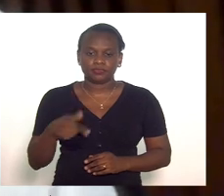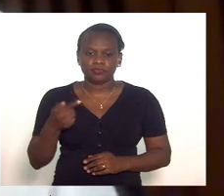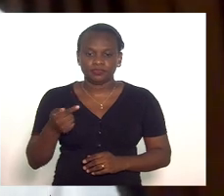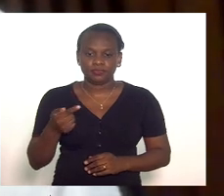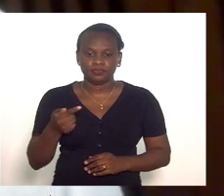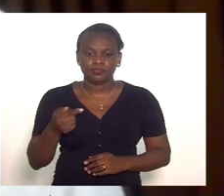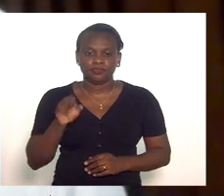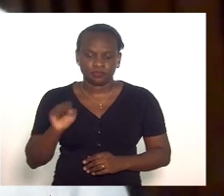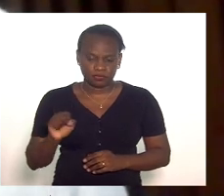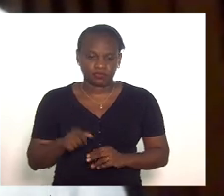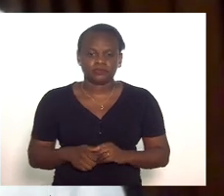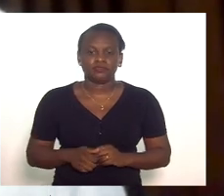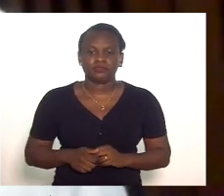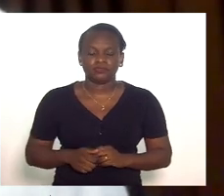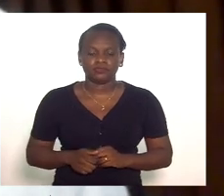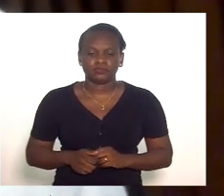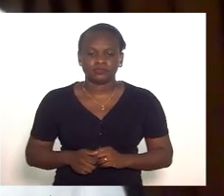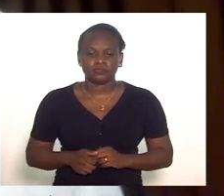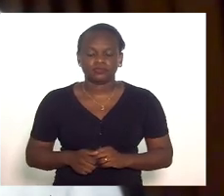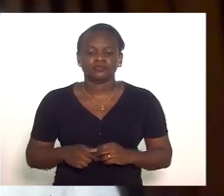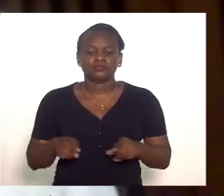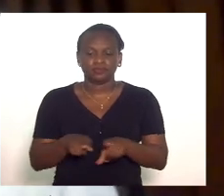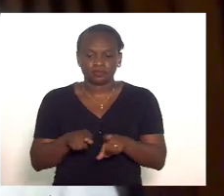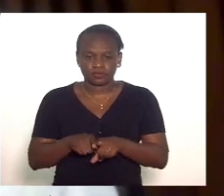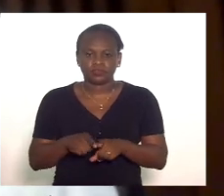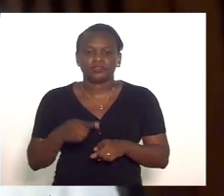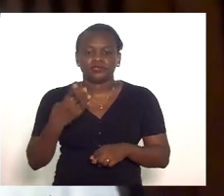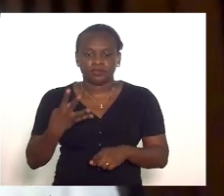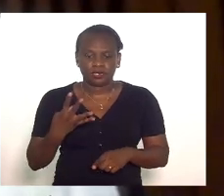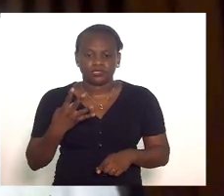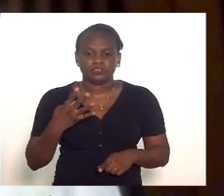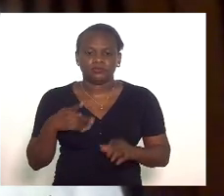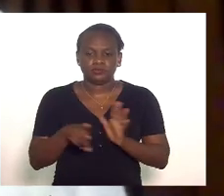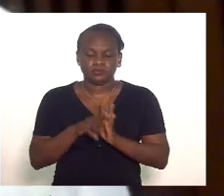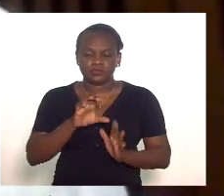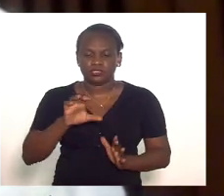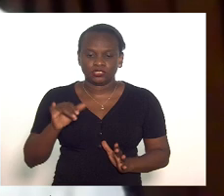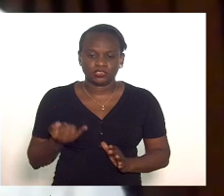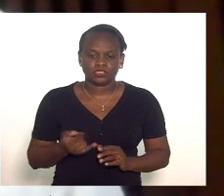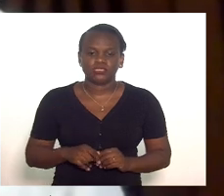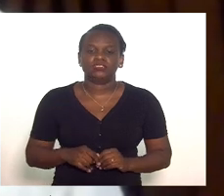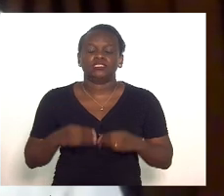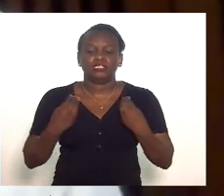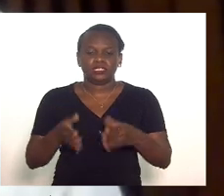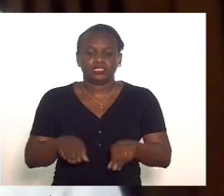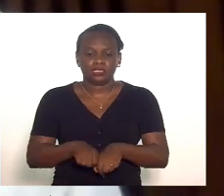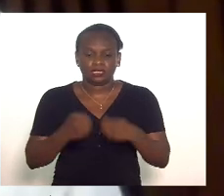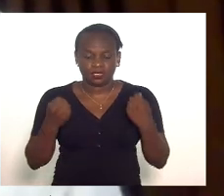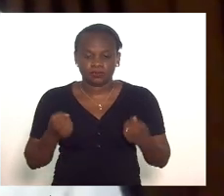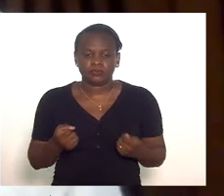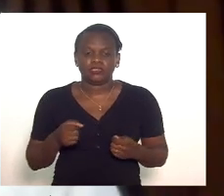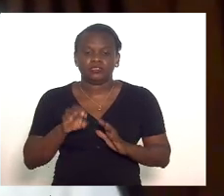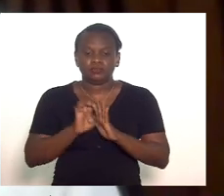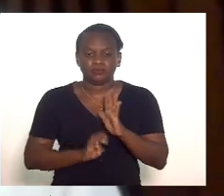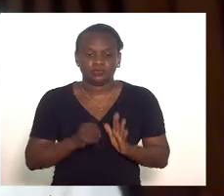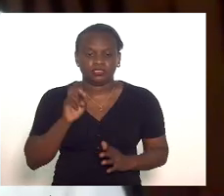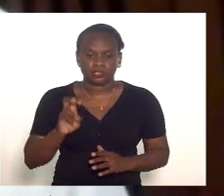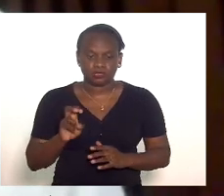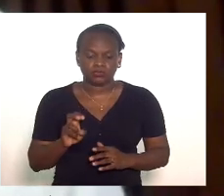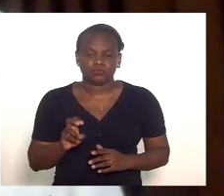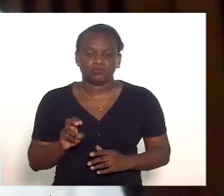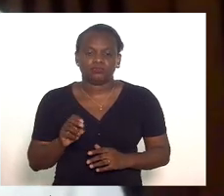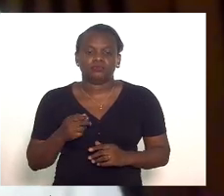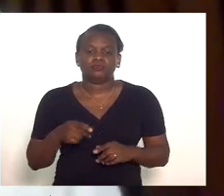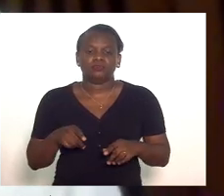7 e 8 pela emenda 4 da CCJ. Pela prejudicabilidade da emenda 5